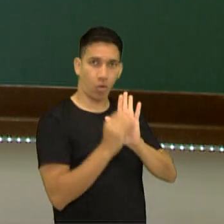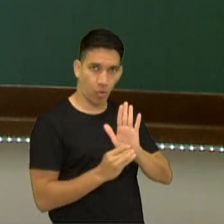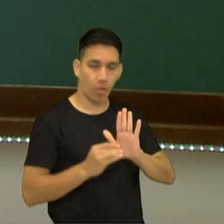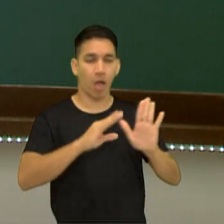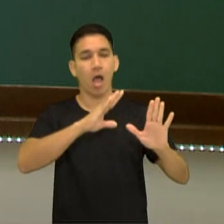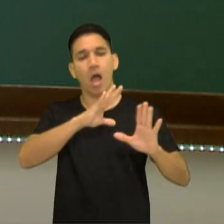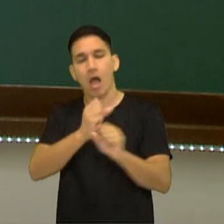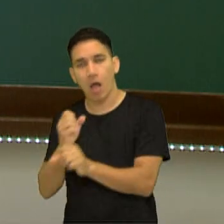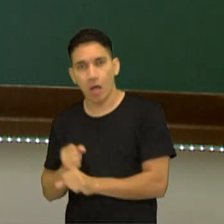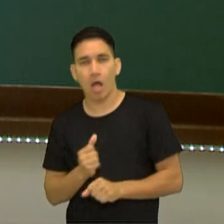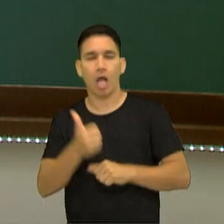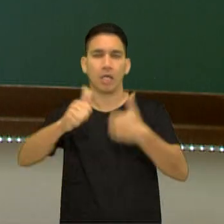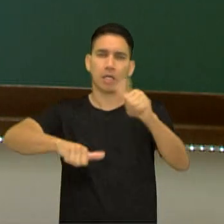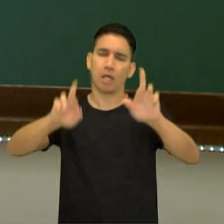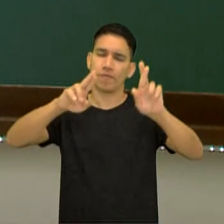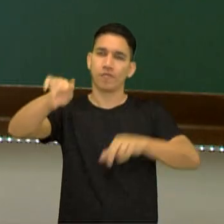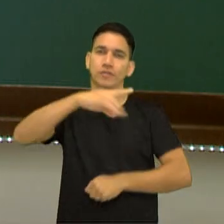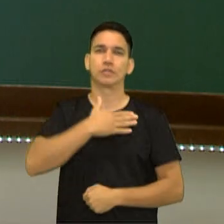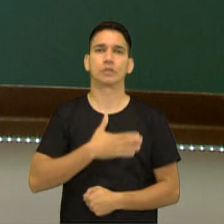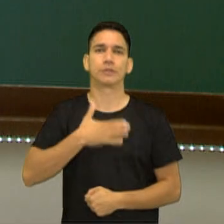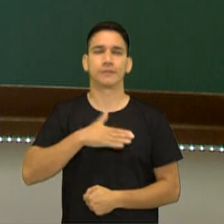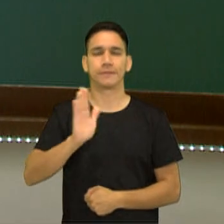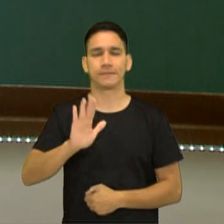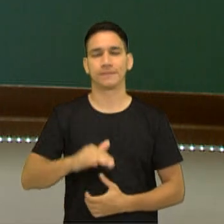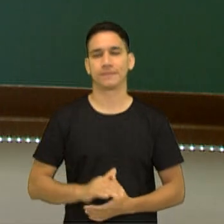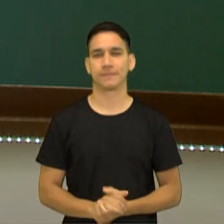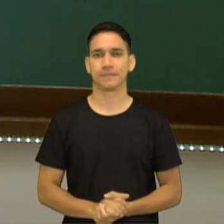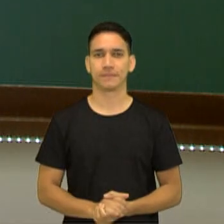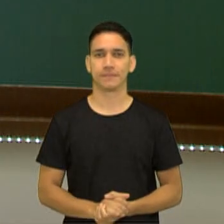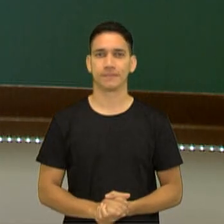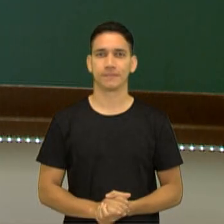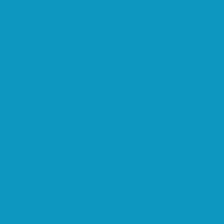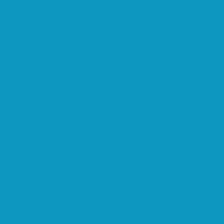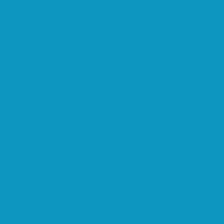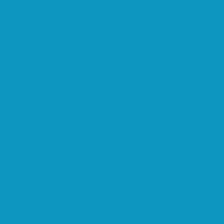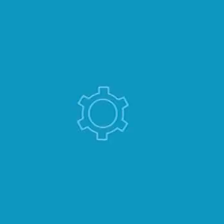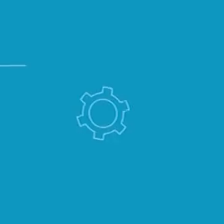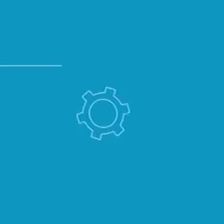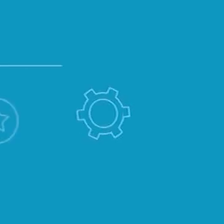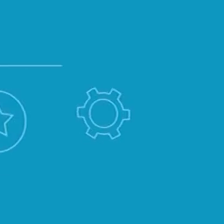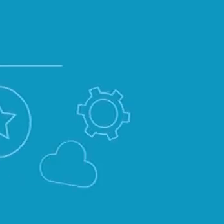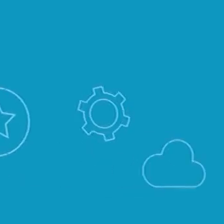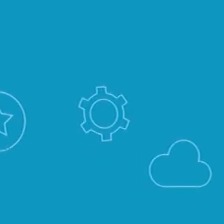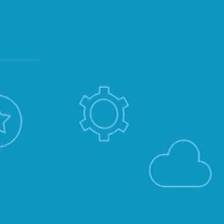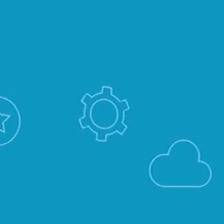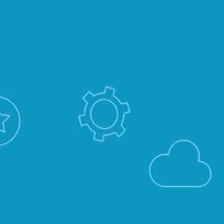cálculos químicos. Espero que vocês tenham gostado e até breve! Transcrição